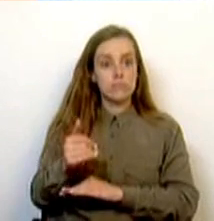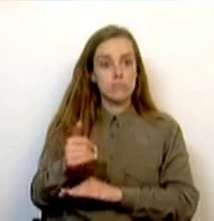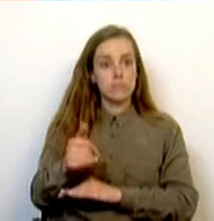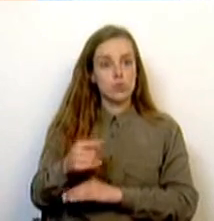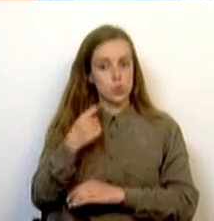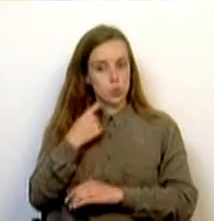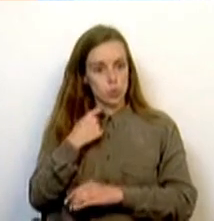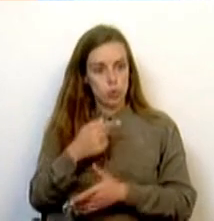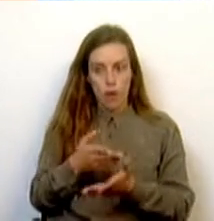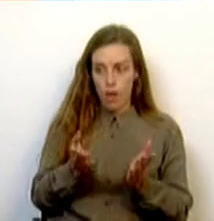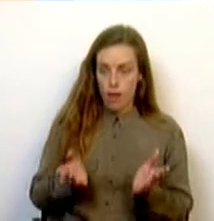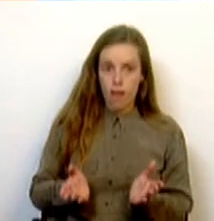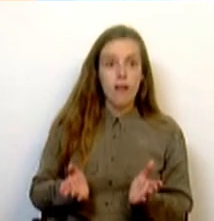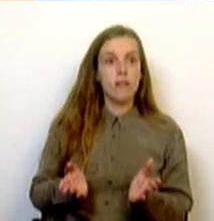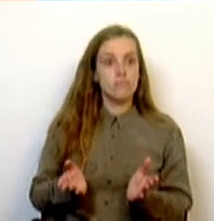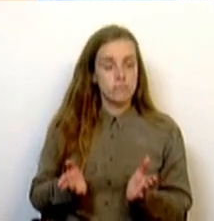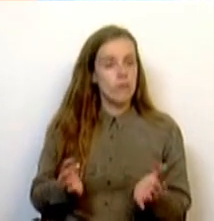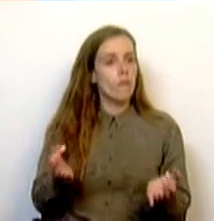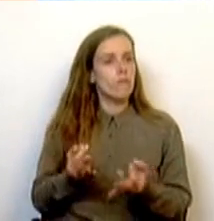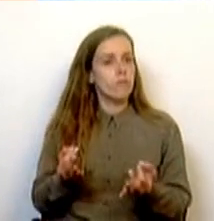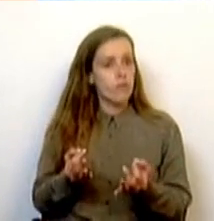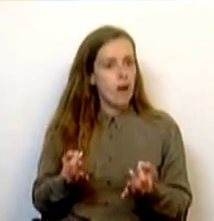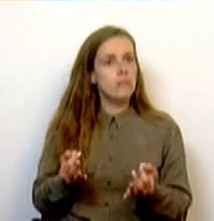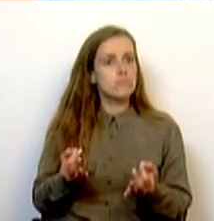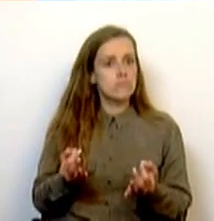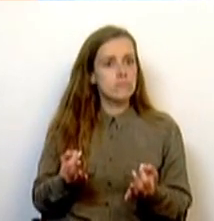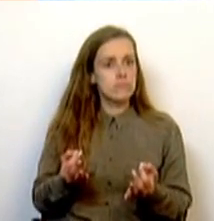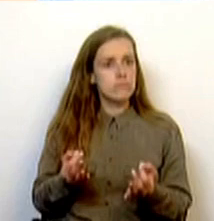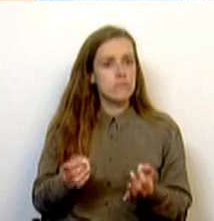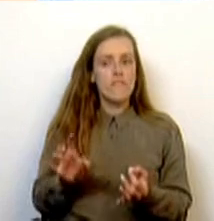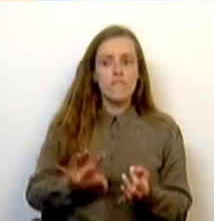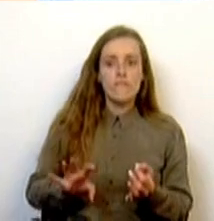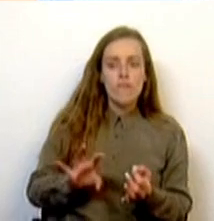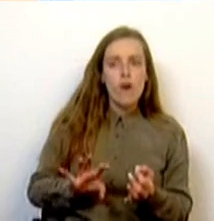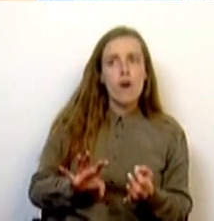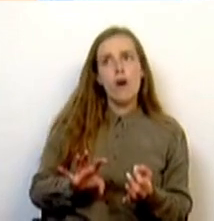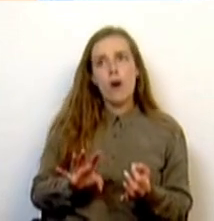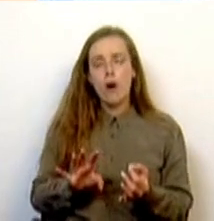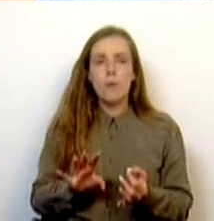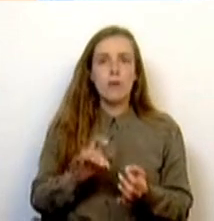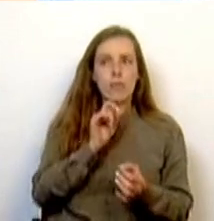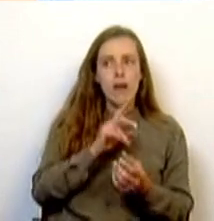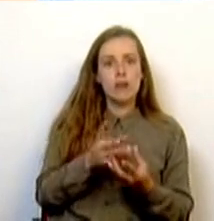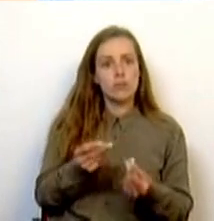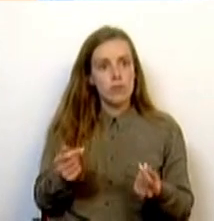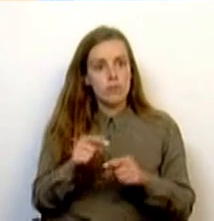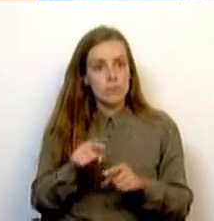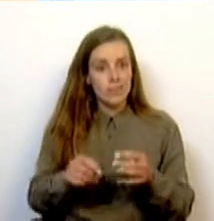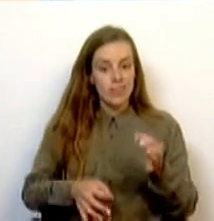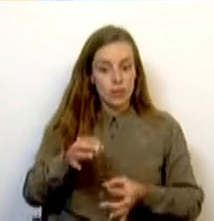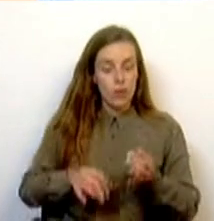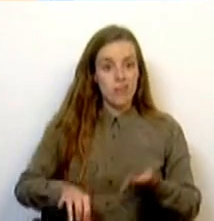seus cursos e, portanto, há aqui, de facto, também o trazer meios. Como é que isto se faz com o novo Tribunal Central